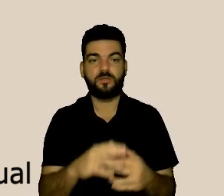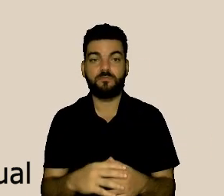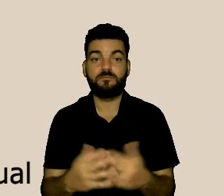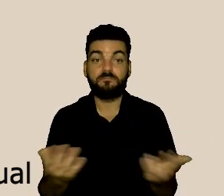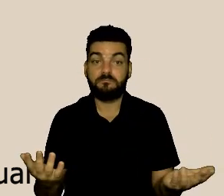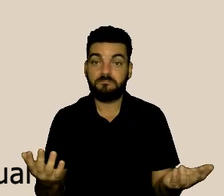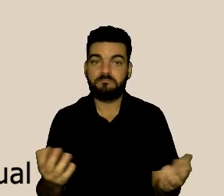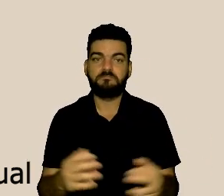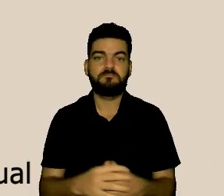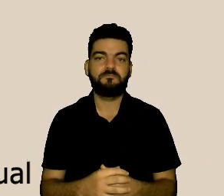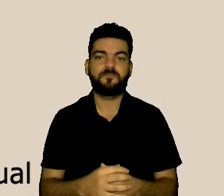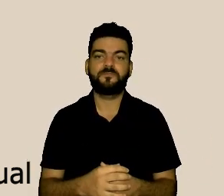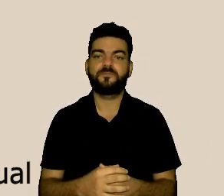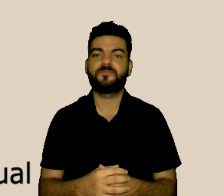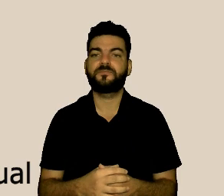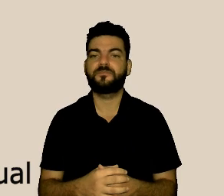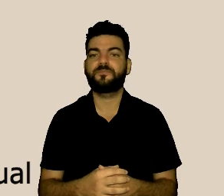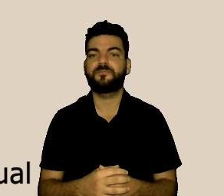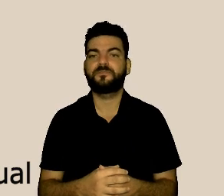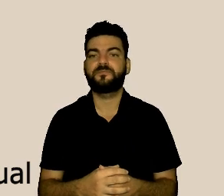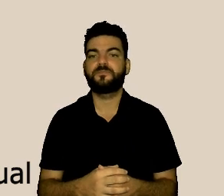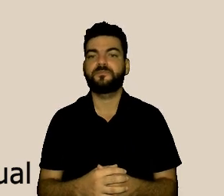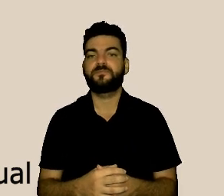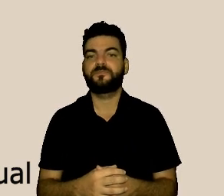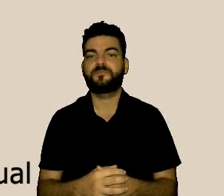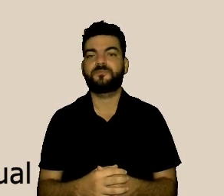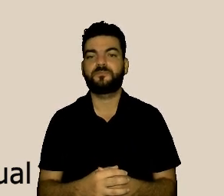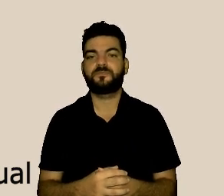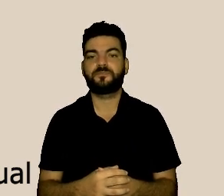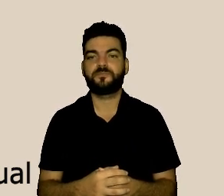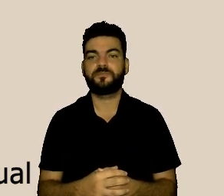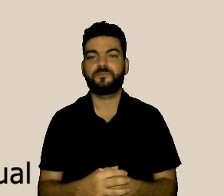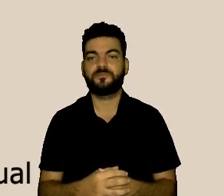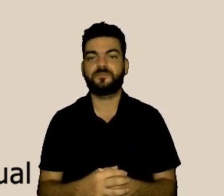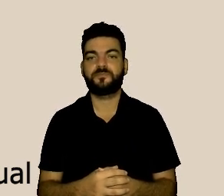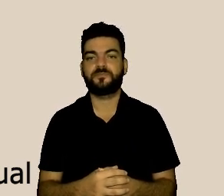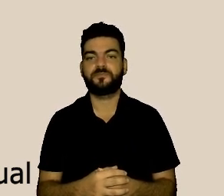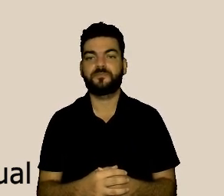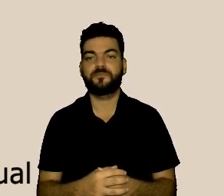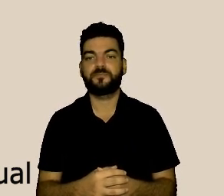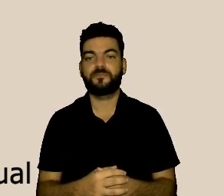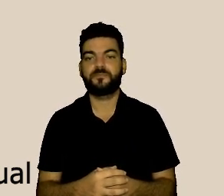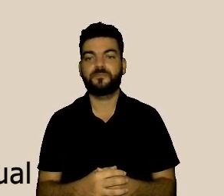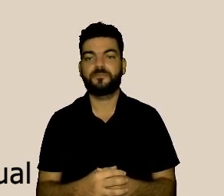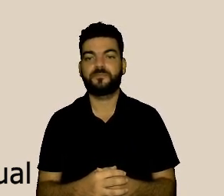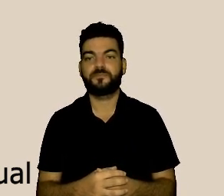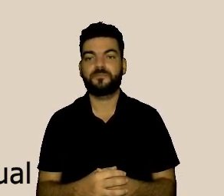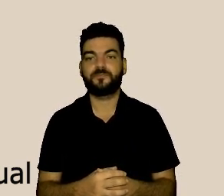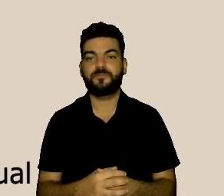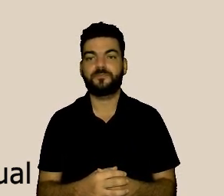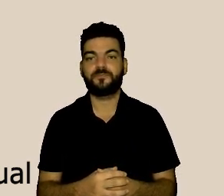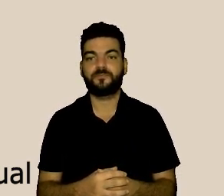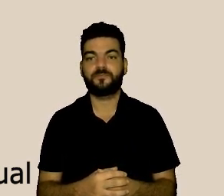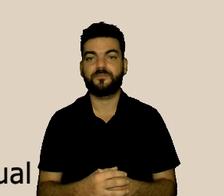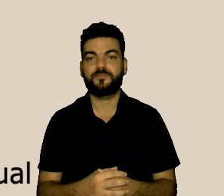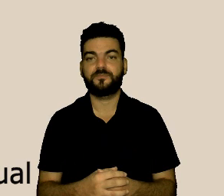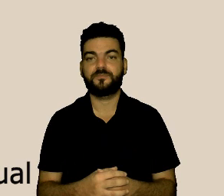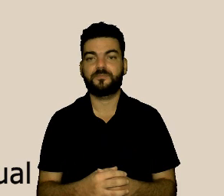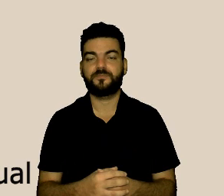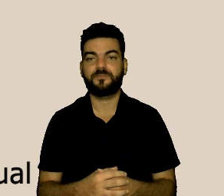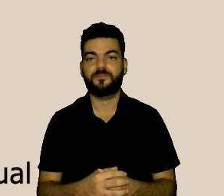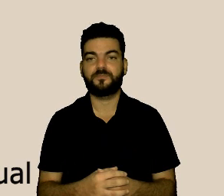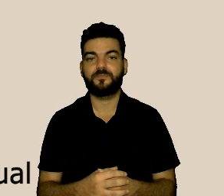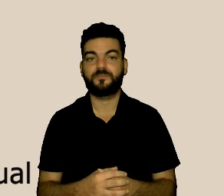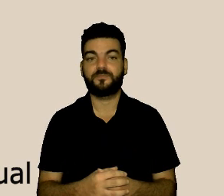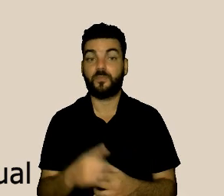E nós percebemos que muitos assédios evoluíram a partir de um conflito.